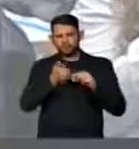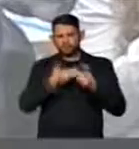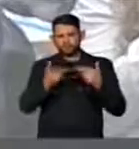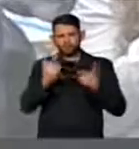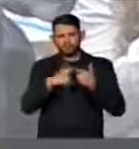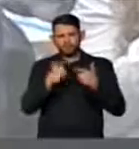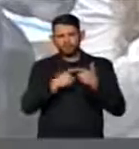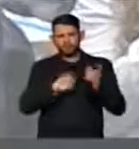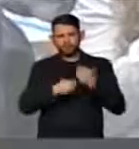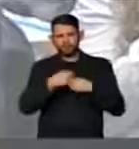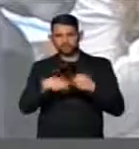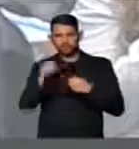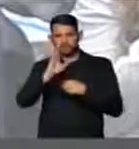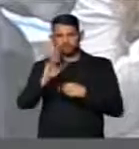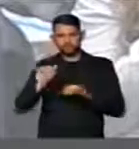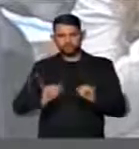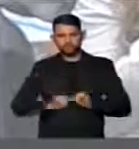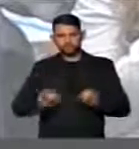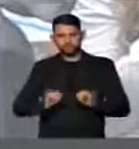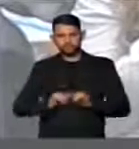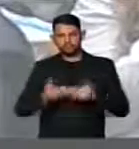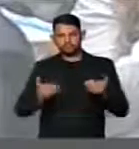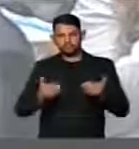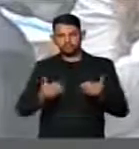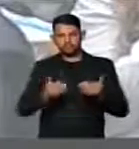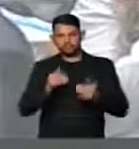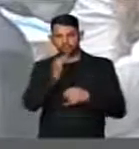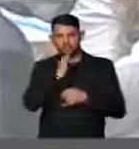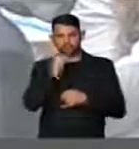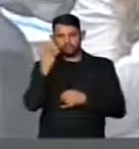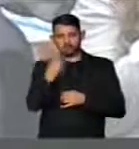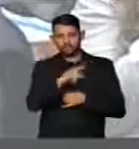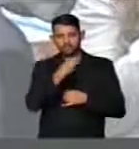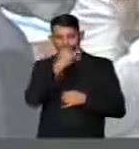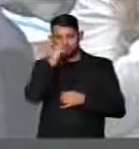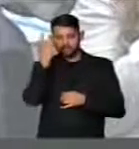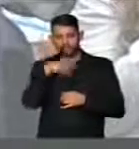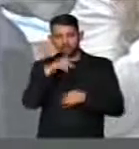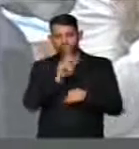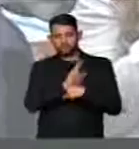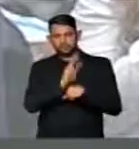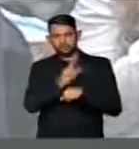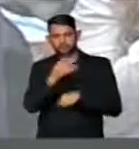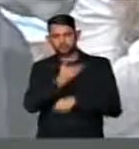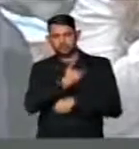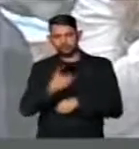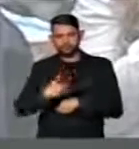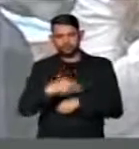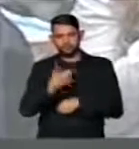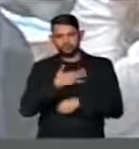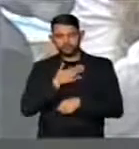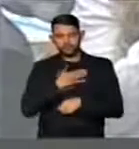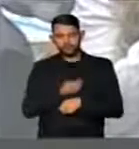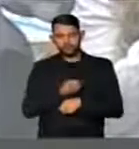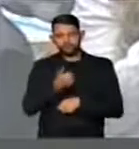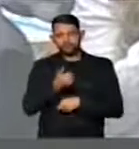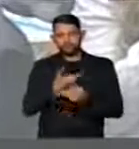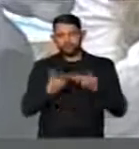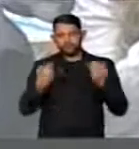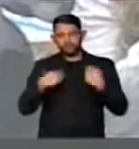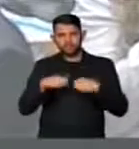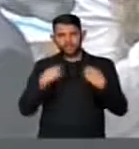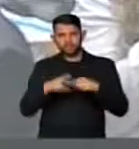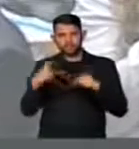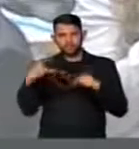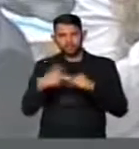diante da crise pela qual o país passa. Se é um exemplo para ela e para as pessoas que defendem seu governo, para mim é muito pouco diante do que nós